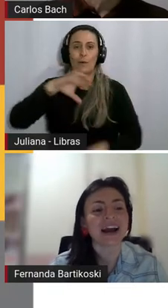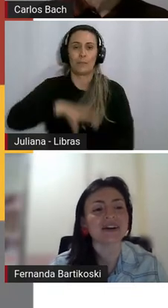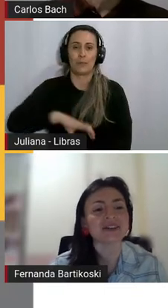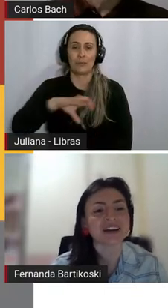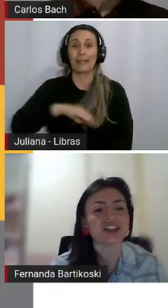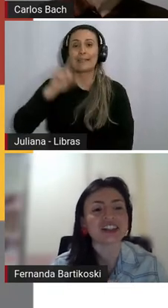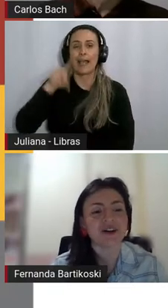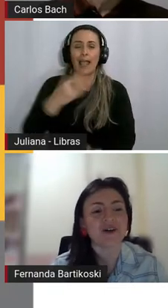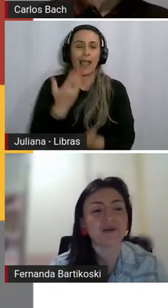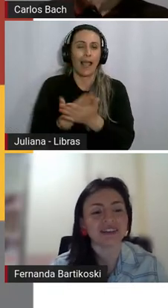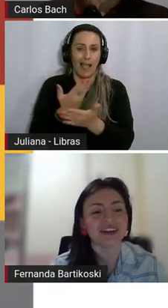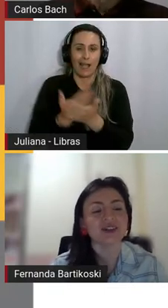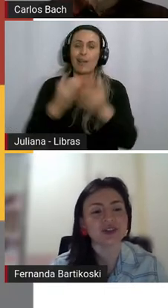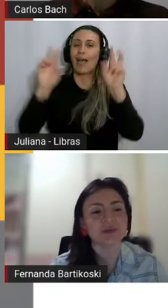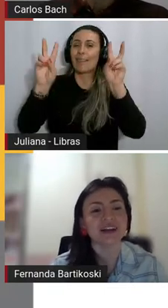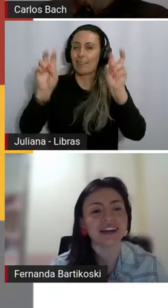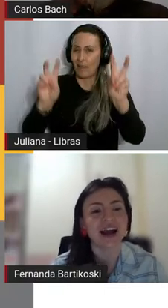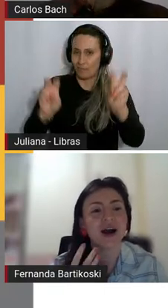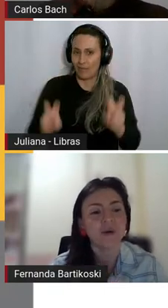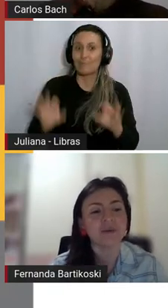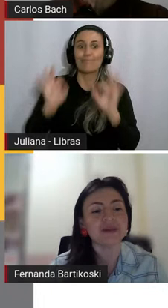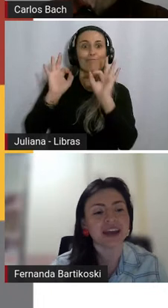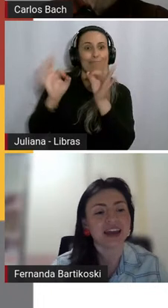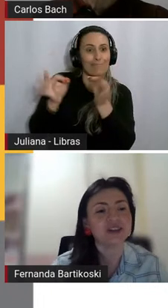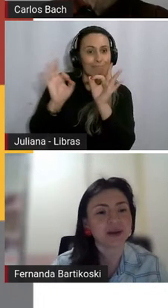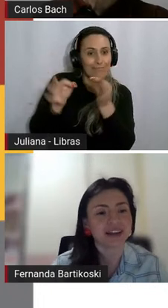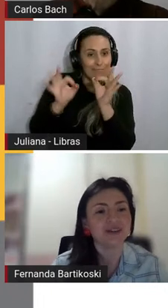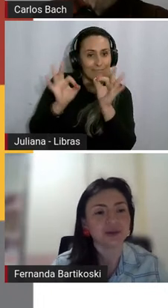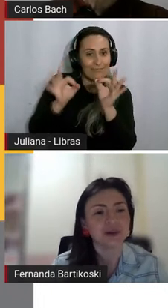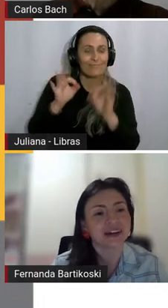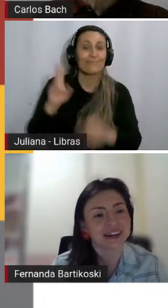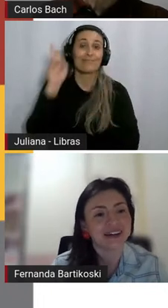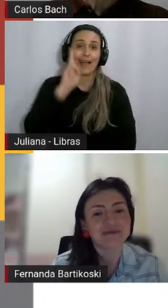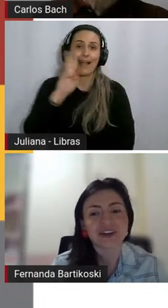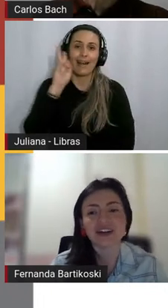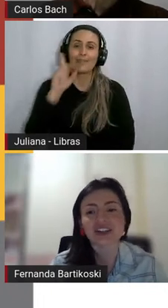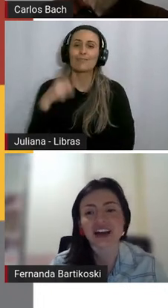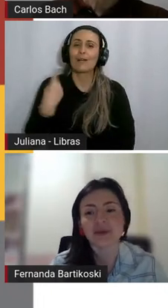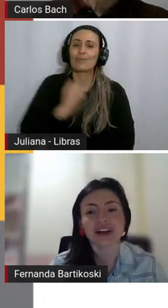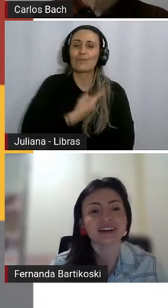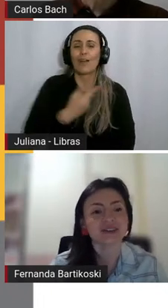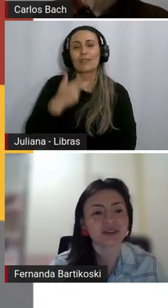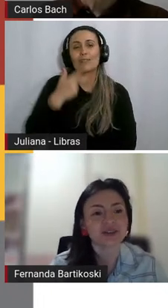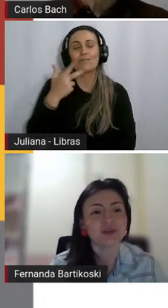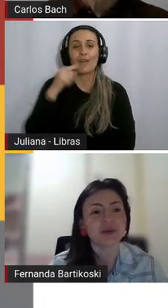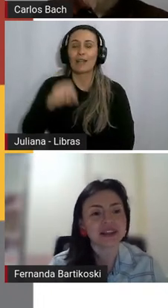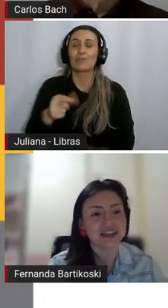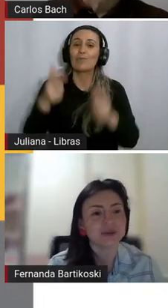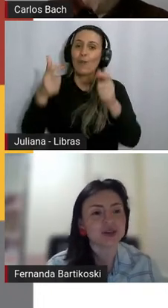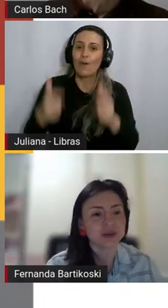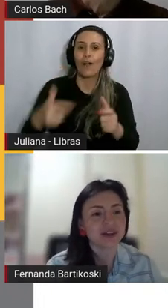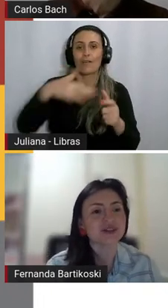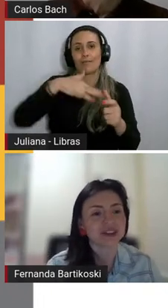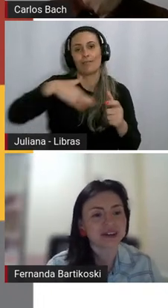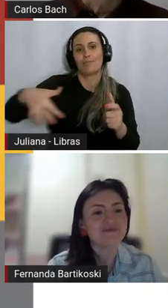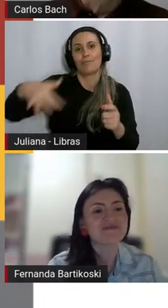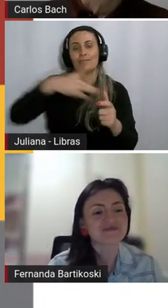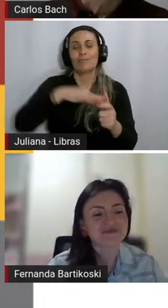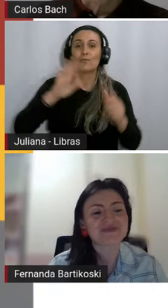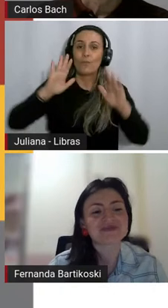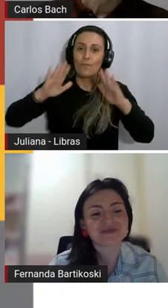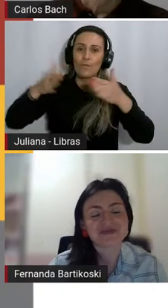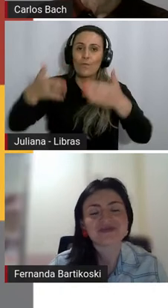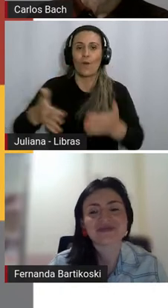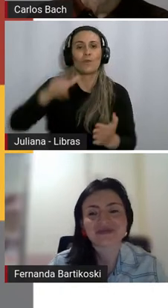Lembra que a hora que a gente estava comentando sobre criar um ambiente para a leitura, né? Acho que a Morgana trouxe um bom exemplo sobre isso, né?